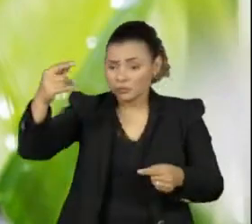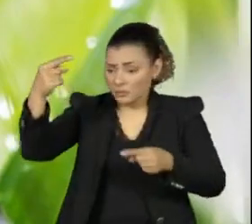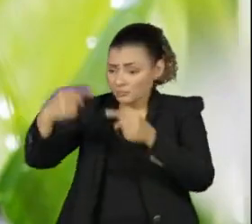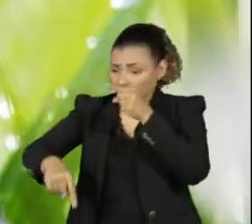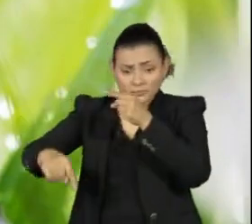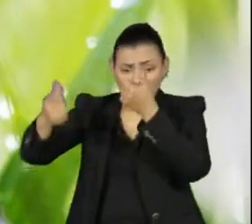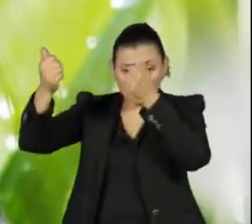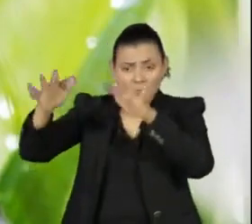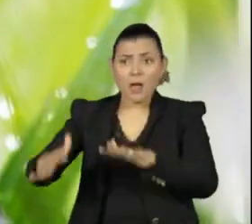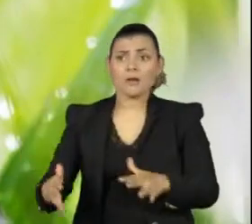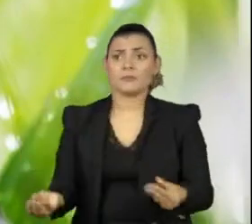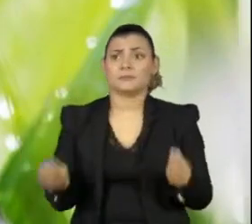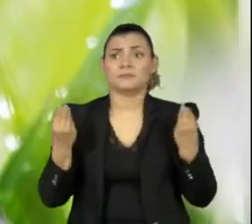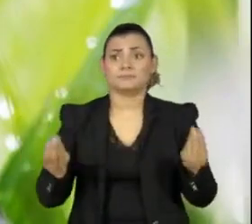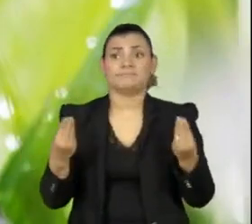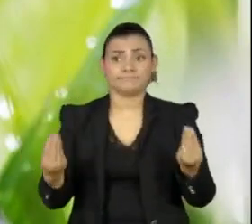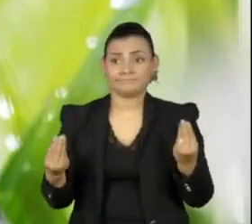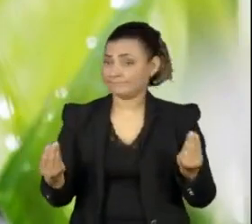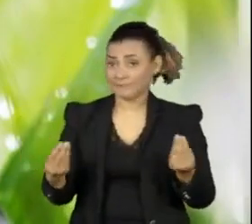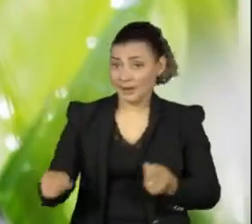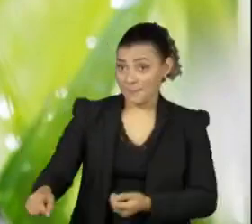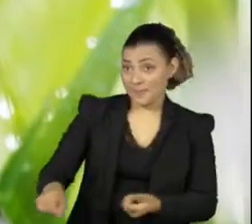provavelmente não vão causar um grande benefício para a população.